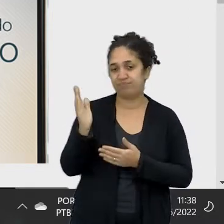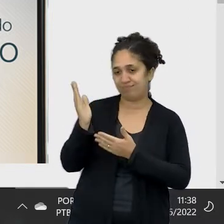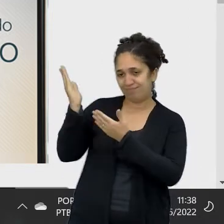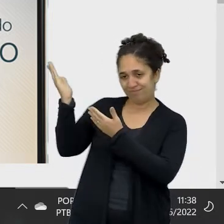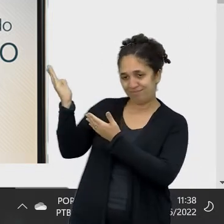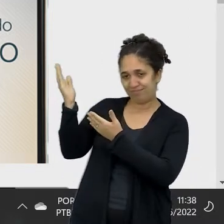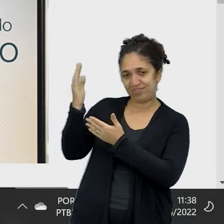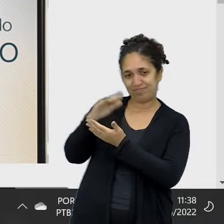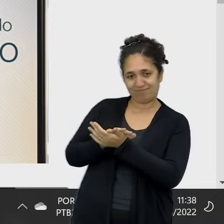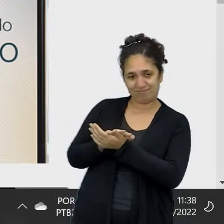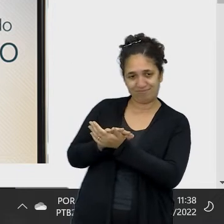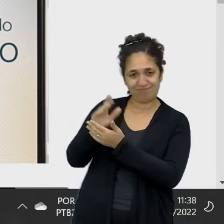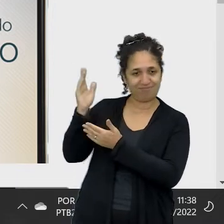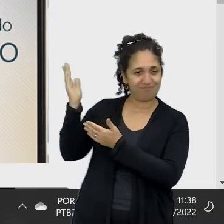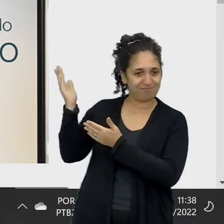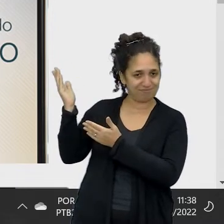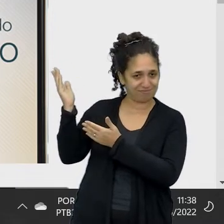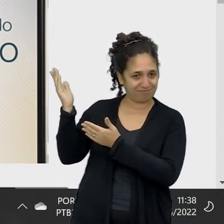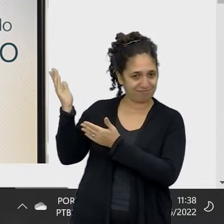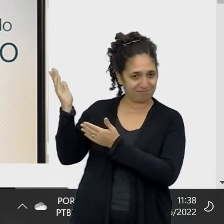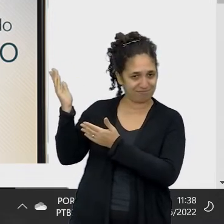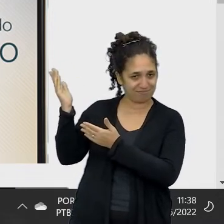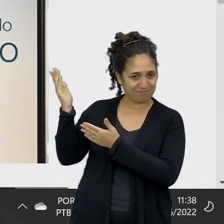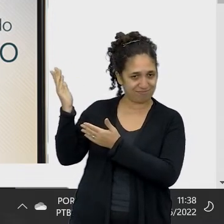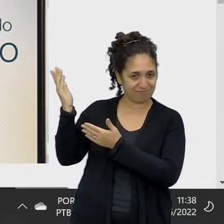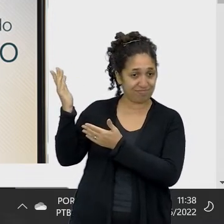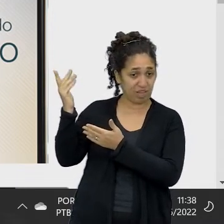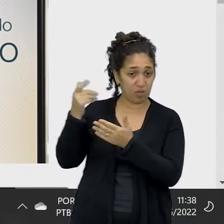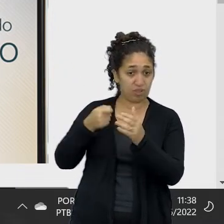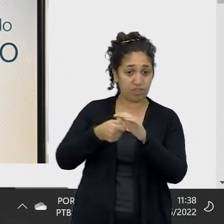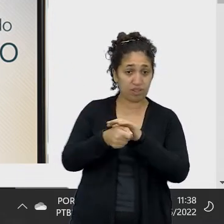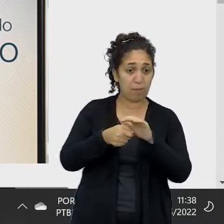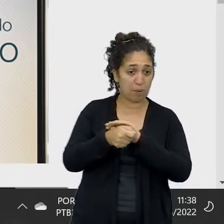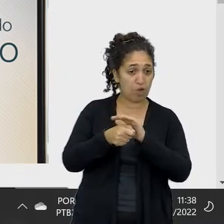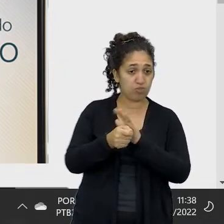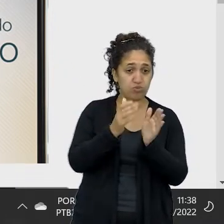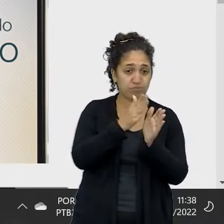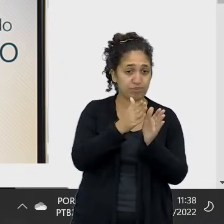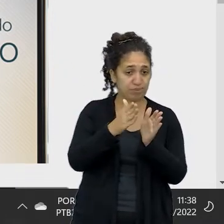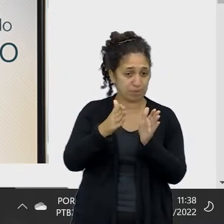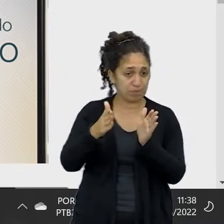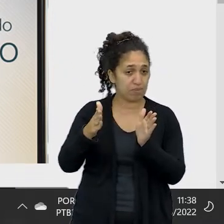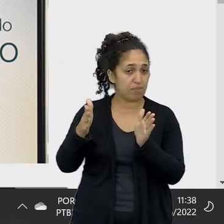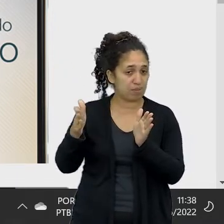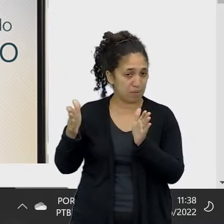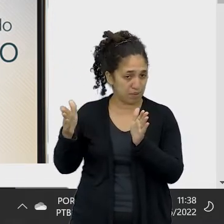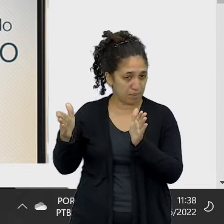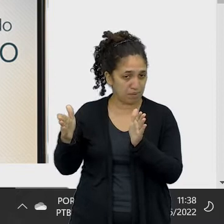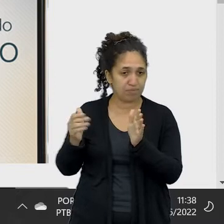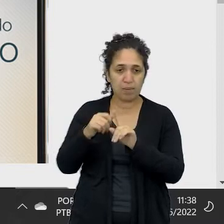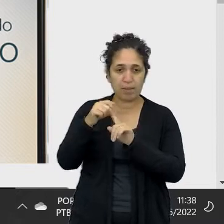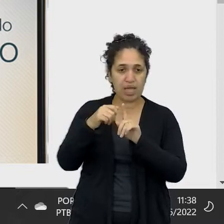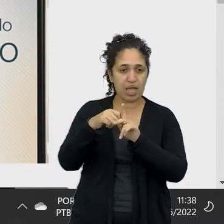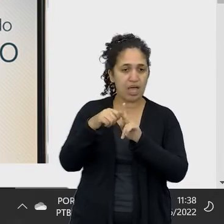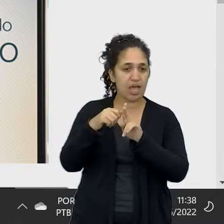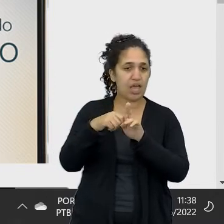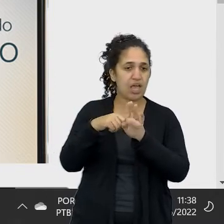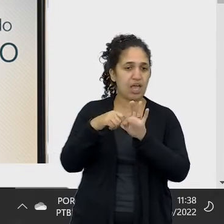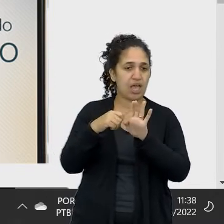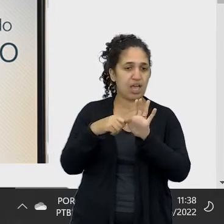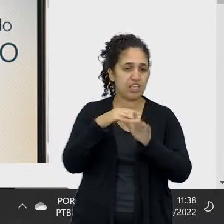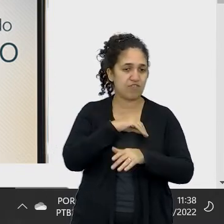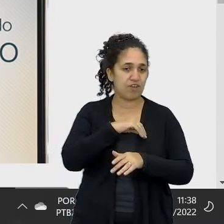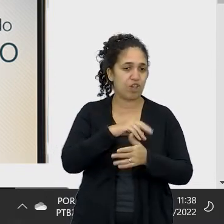ó, um porquinho com cifrão, aplicação com depósitos regulares, é a situação de aplicação mensal e de